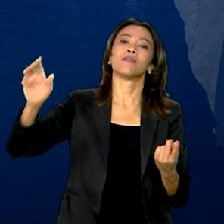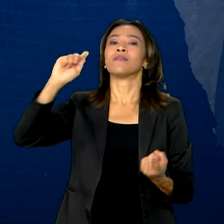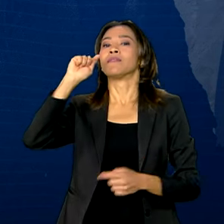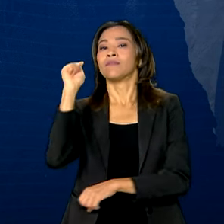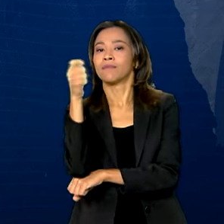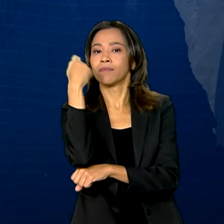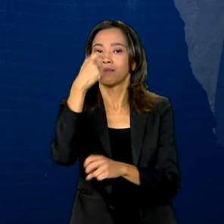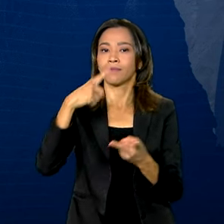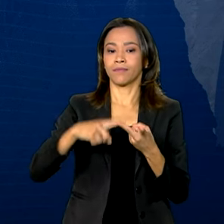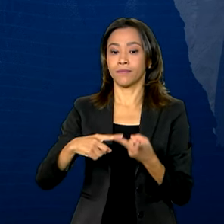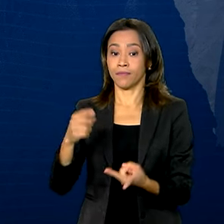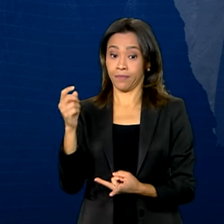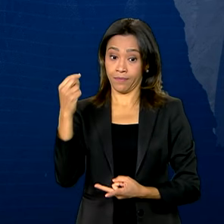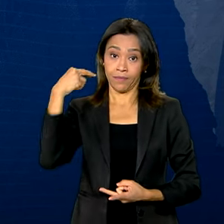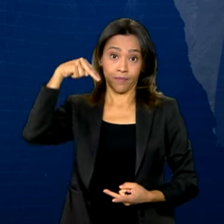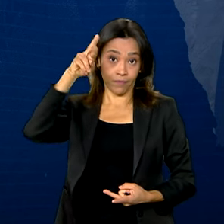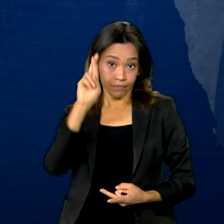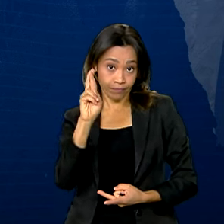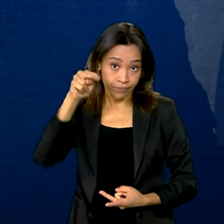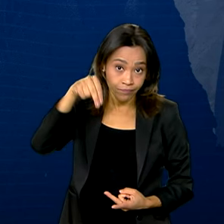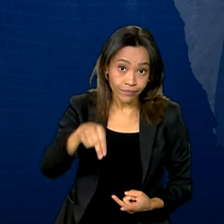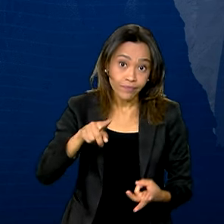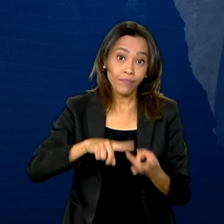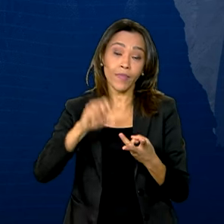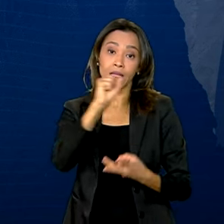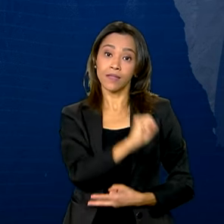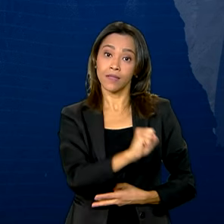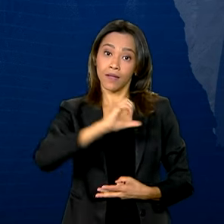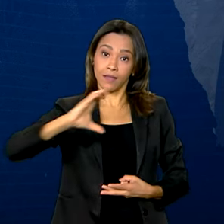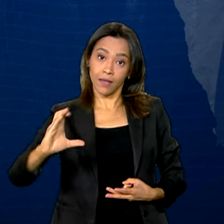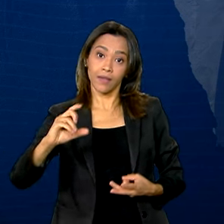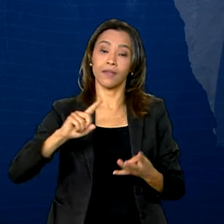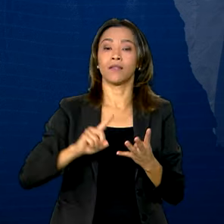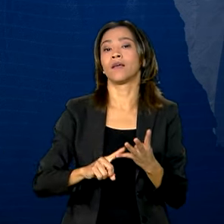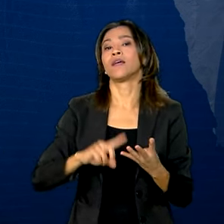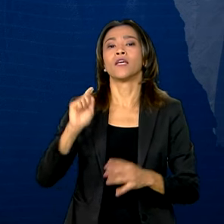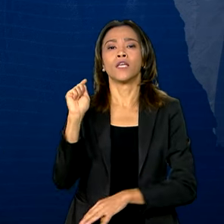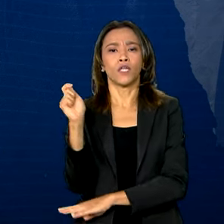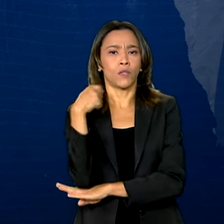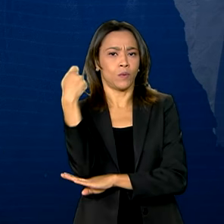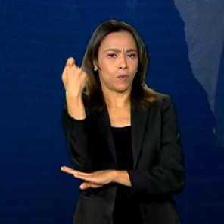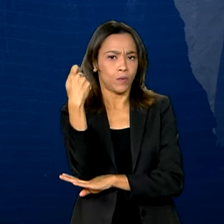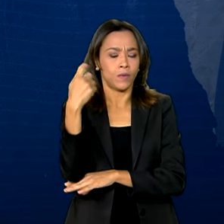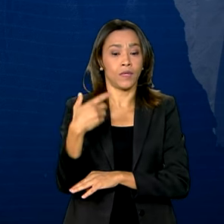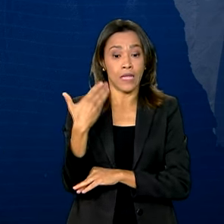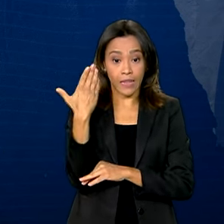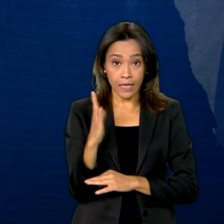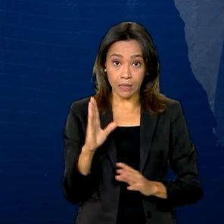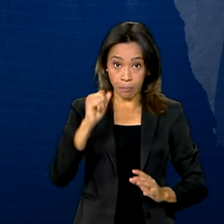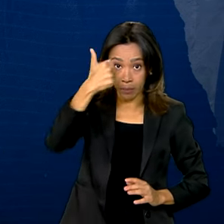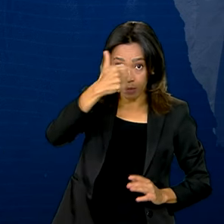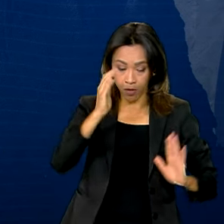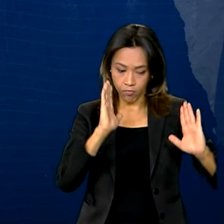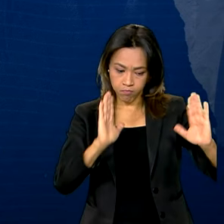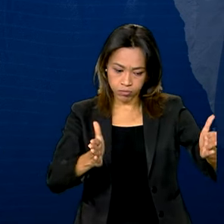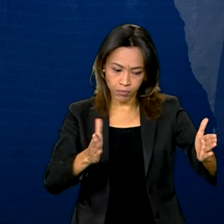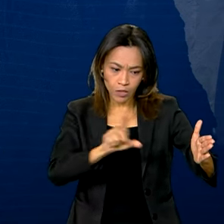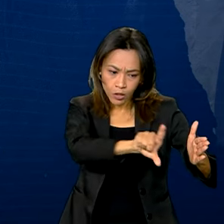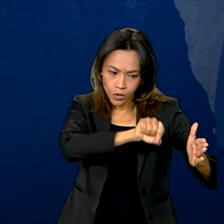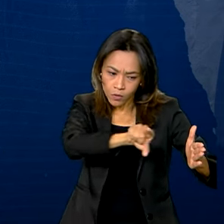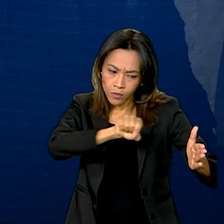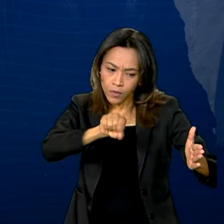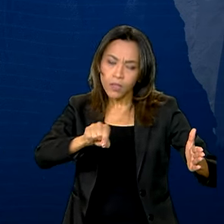Pernambuco, Rio Grande do Norte, Santa Catarina e Rio Grande do Sul. Nesta primeira fase, foram escolhidos